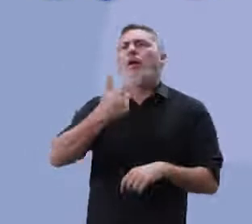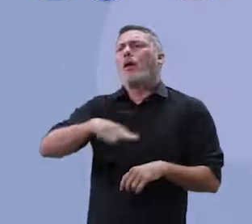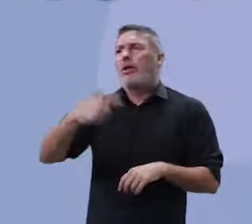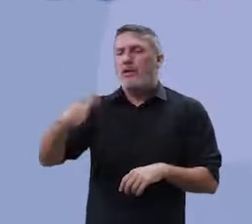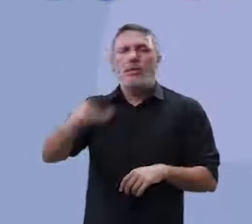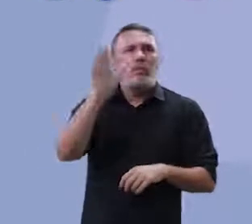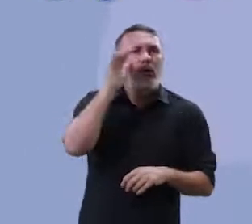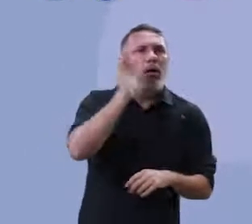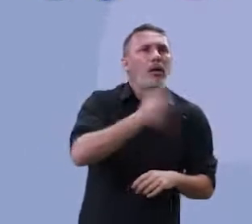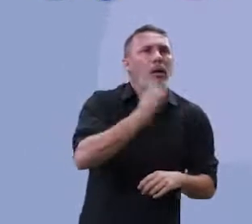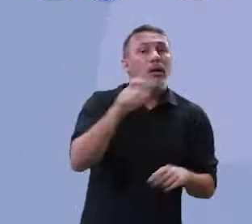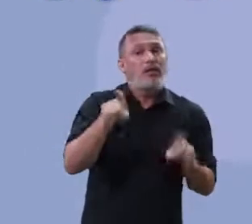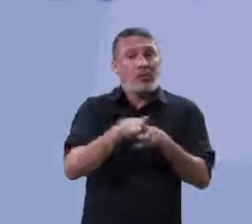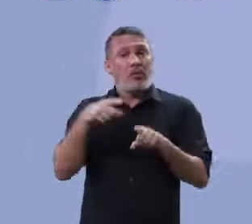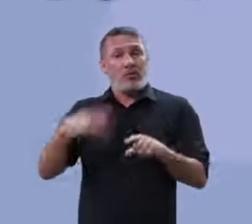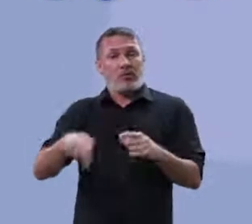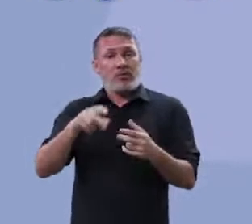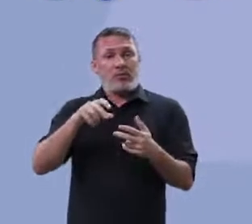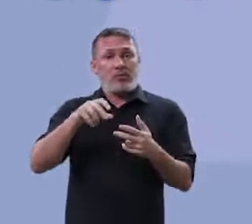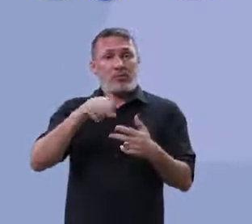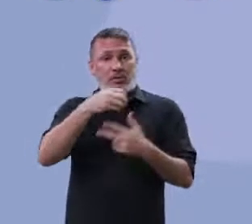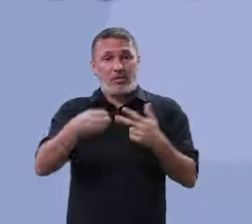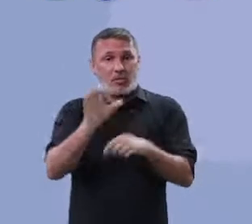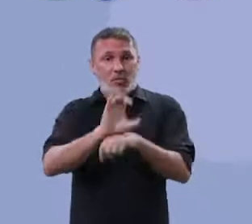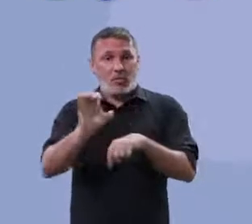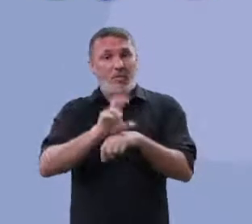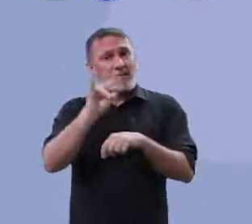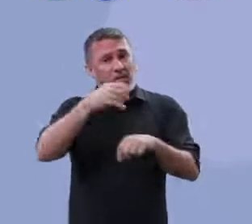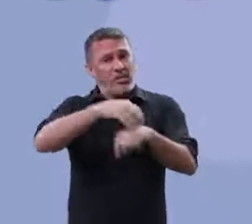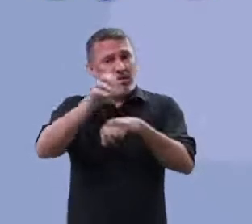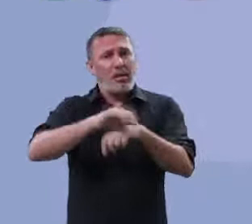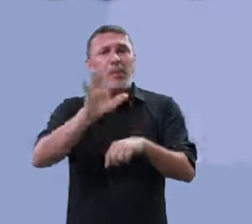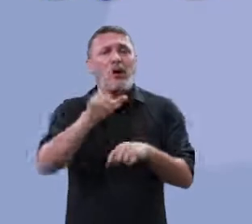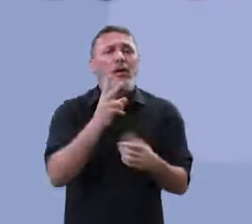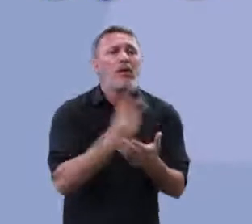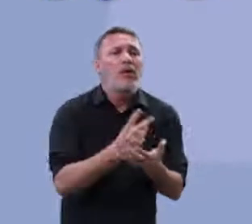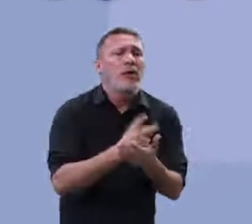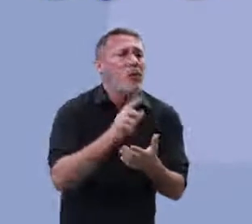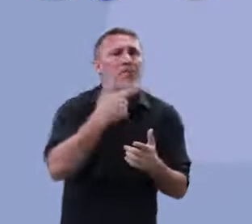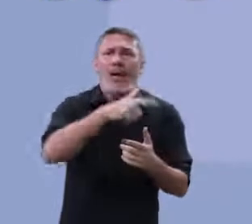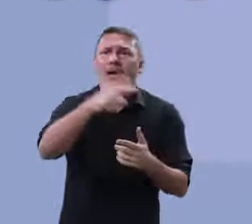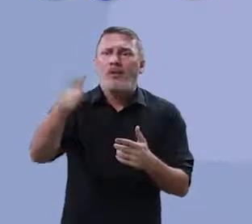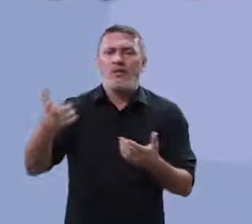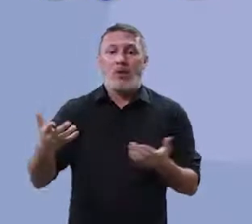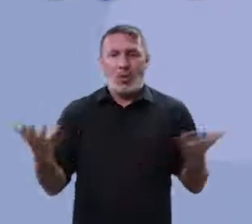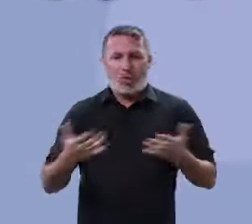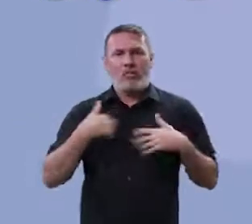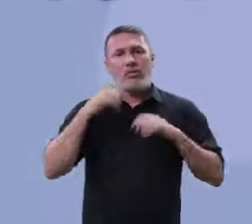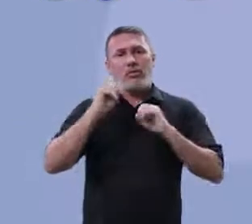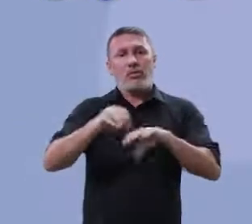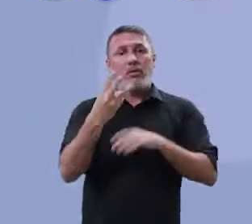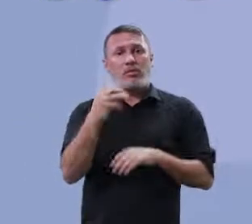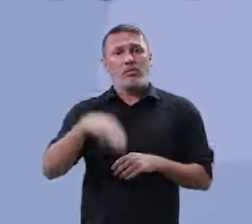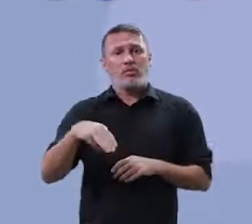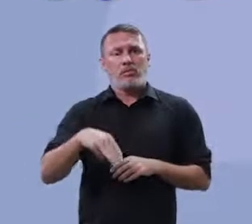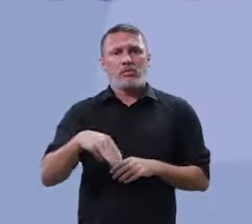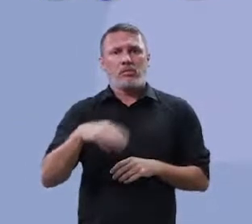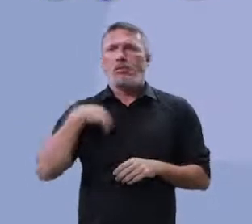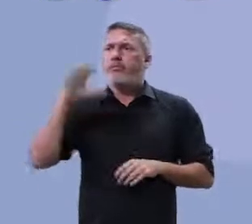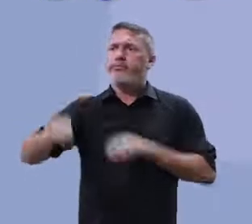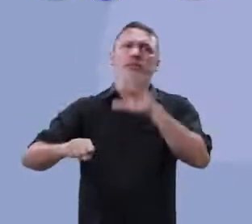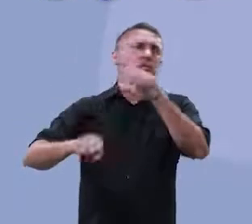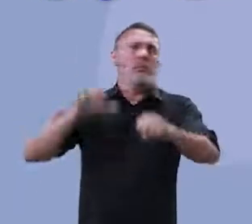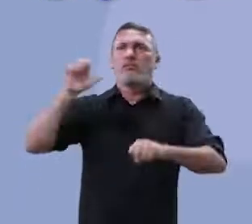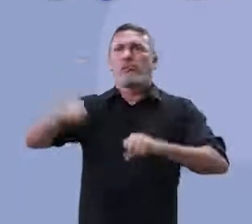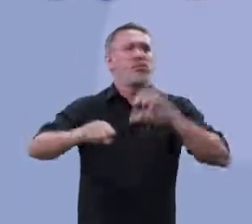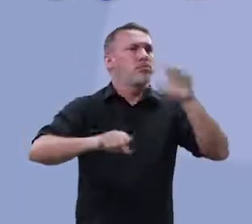vídeos sobre isso. Nosso curso também nós vamos trabalhar, mas você precisa sempre ir além. Se eu passei 30 minutos de aula, você tem que buscar